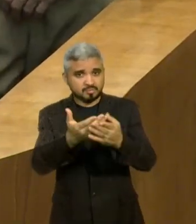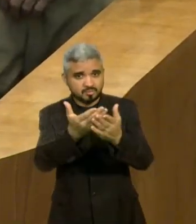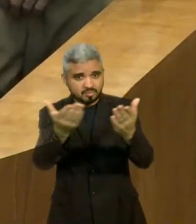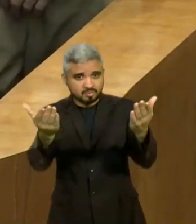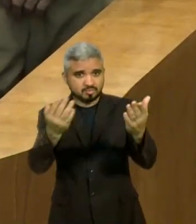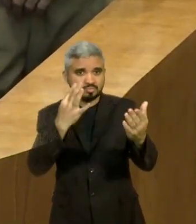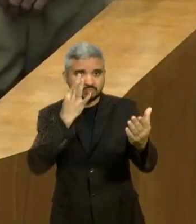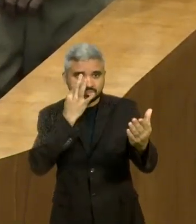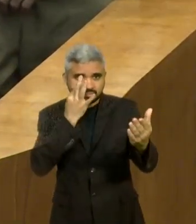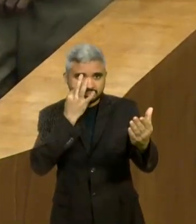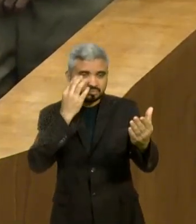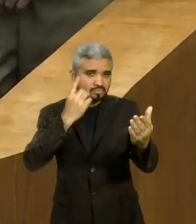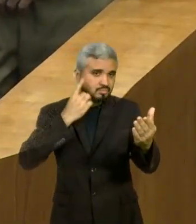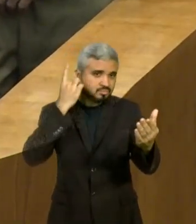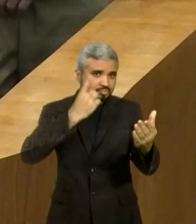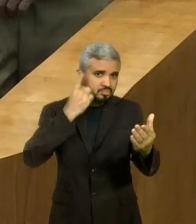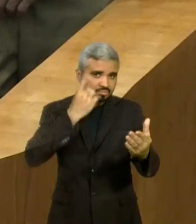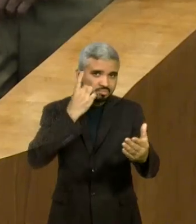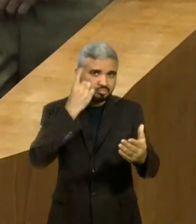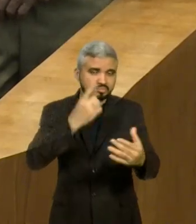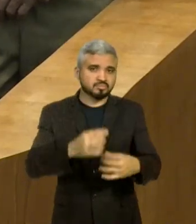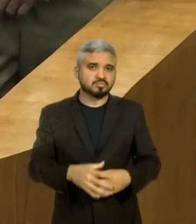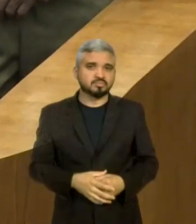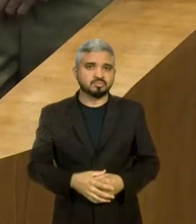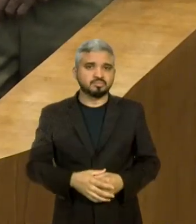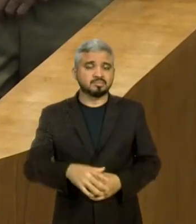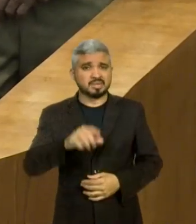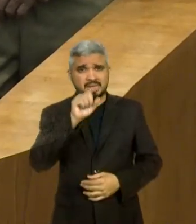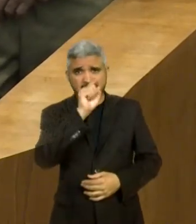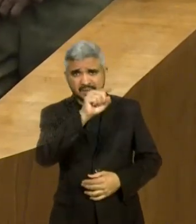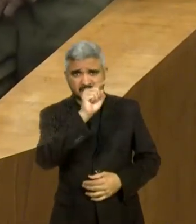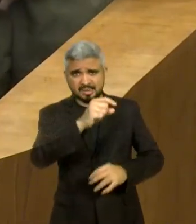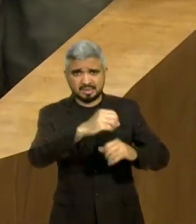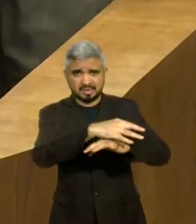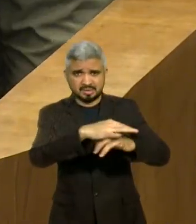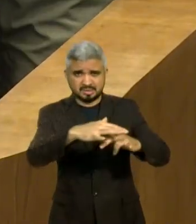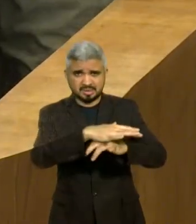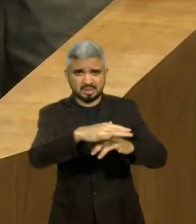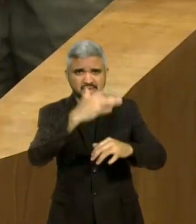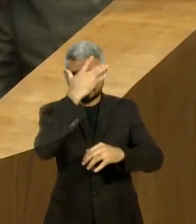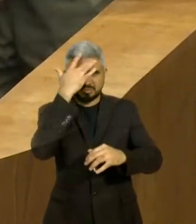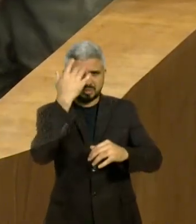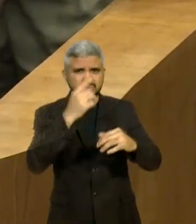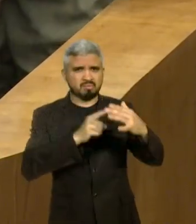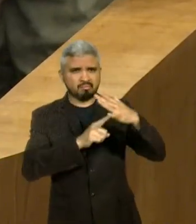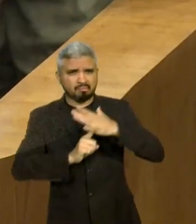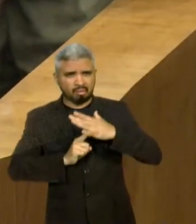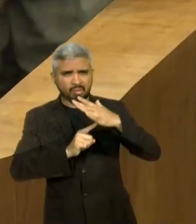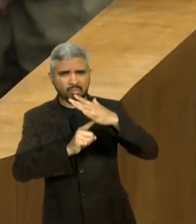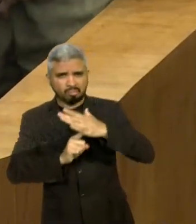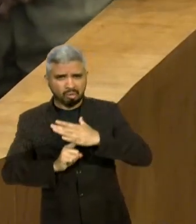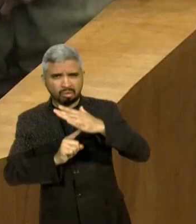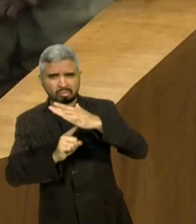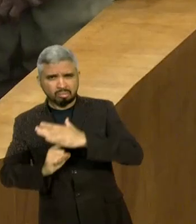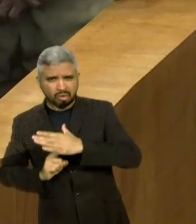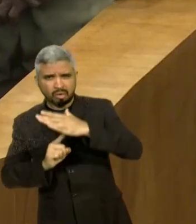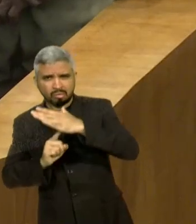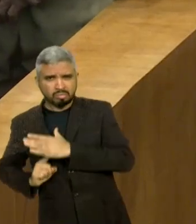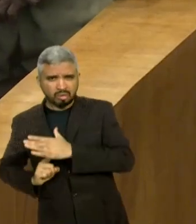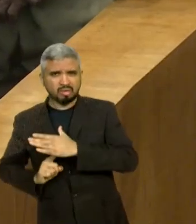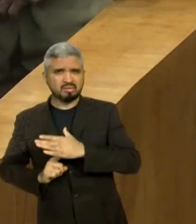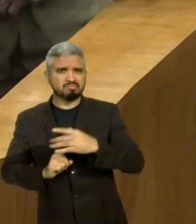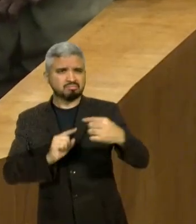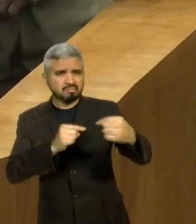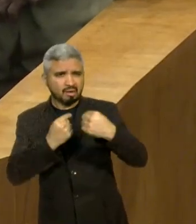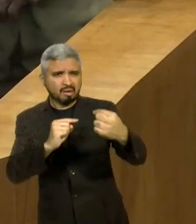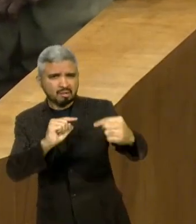deputados, nós sofremos ataques. Ataques duros, ataques ofensivos,